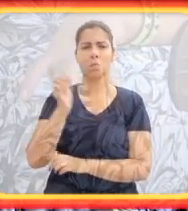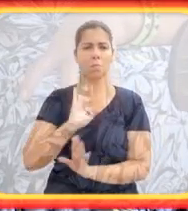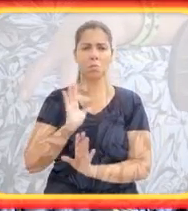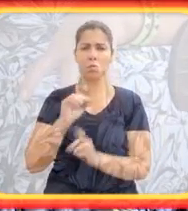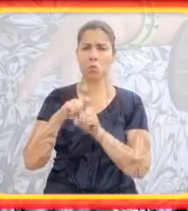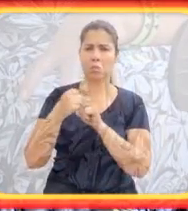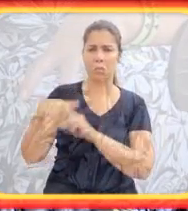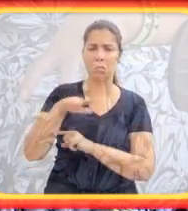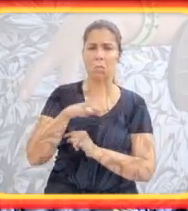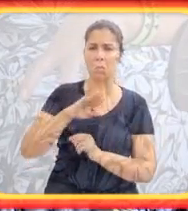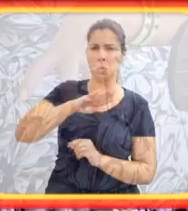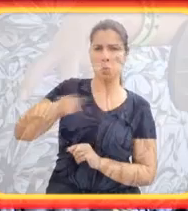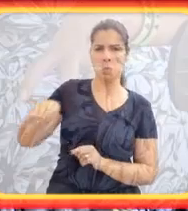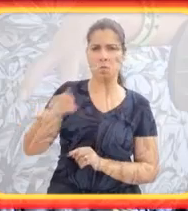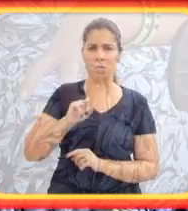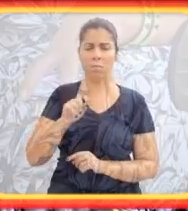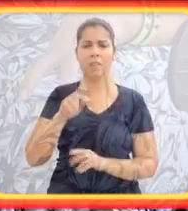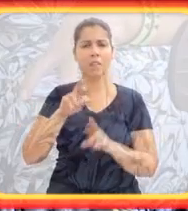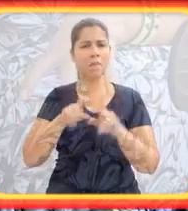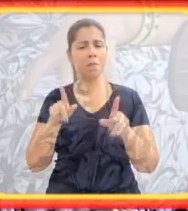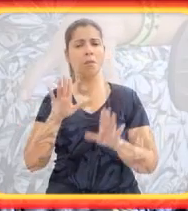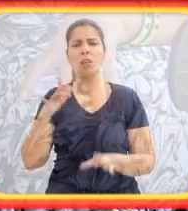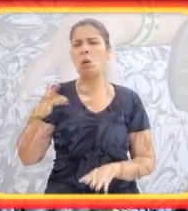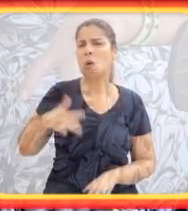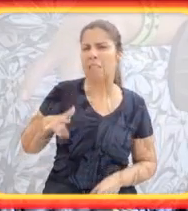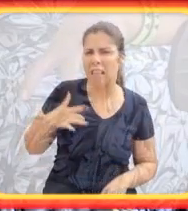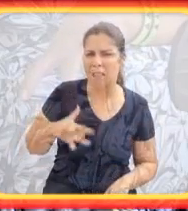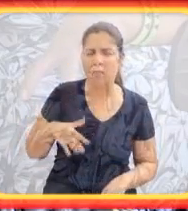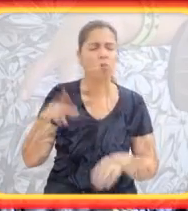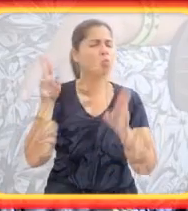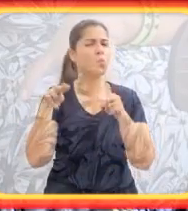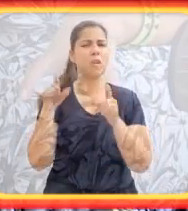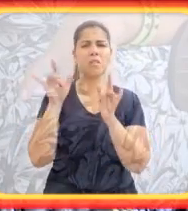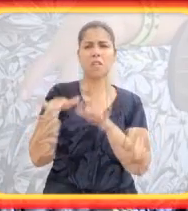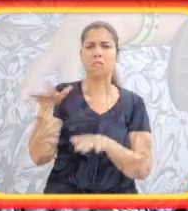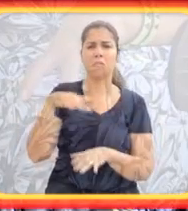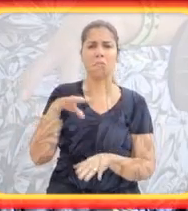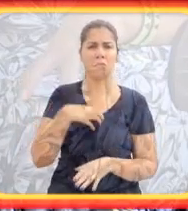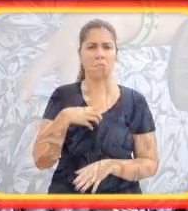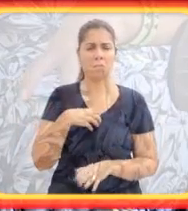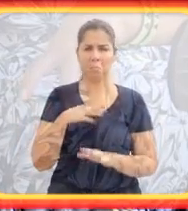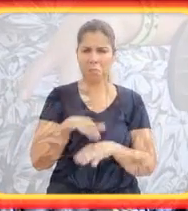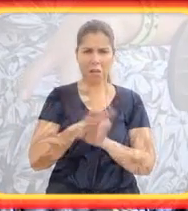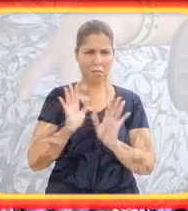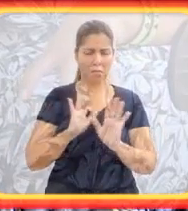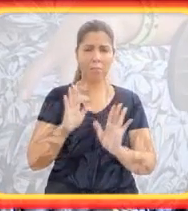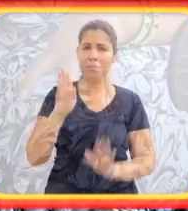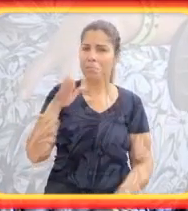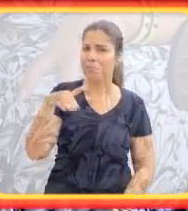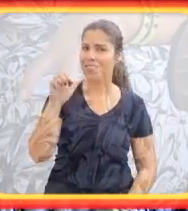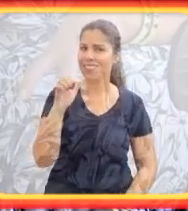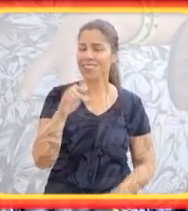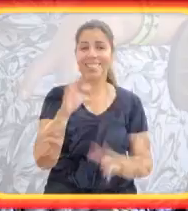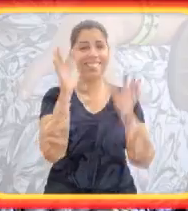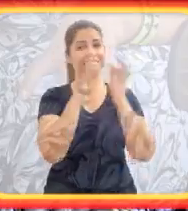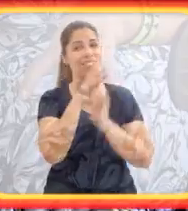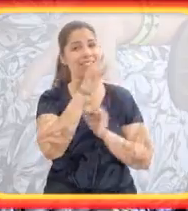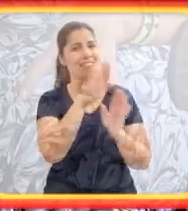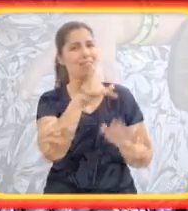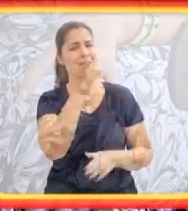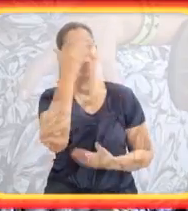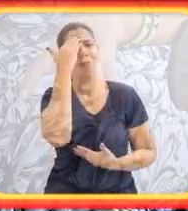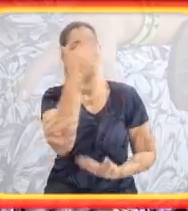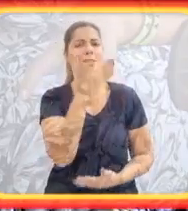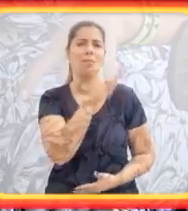nunca se posarem de coitados. Nunca vestir a carapuça que a sociedade impunha a eles. De diferentes, de